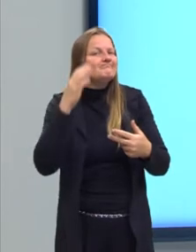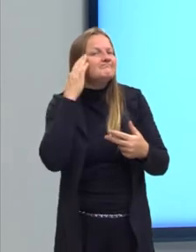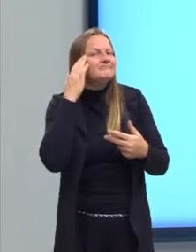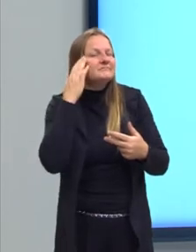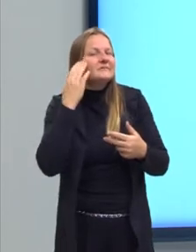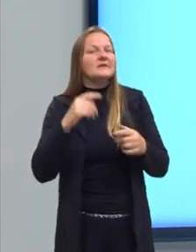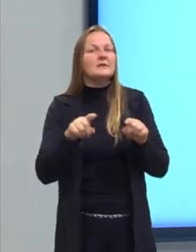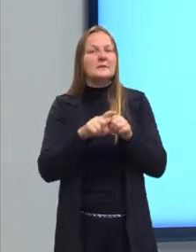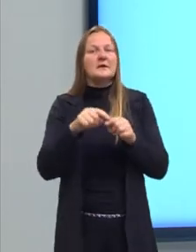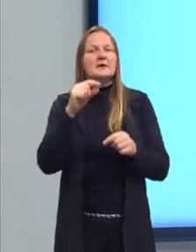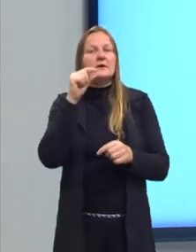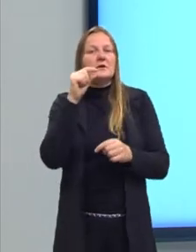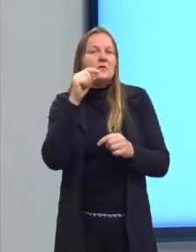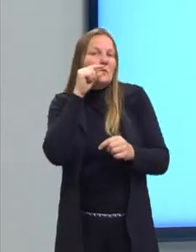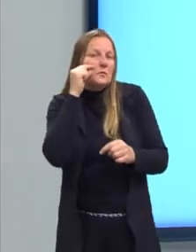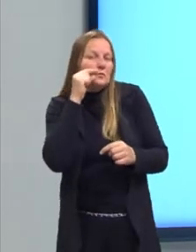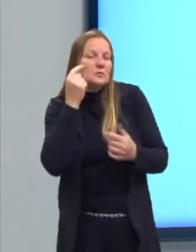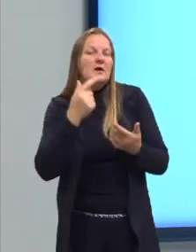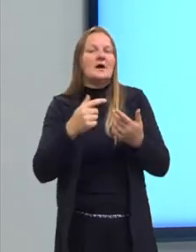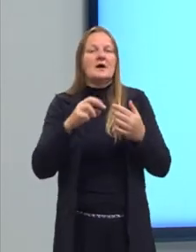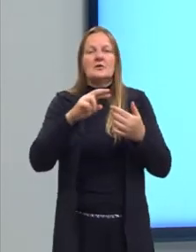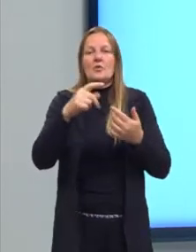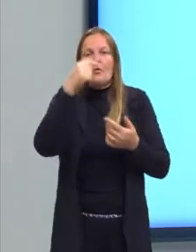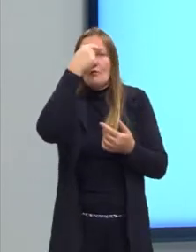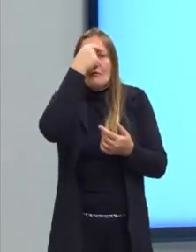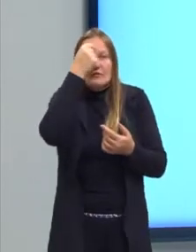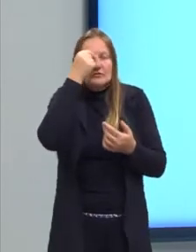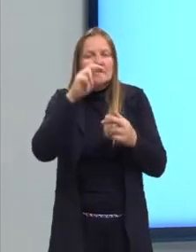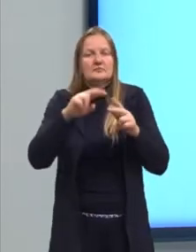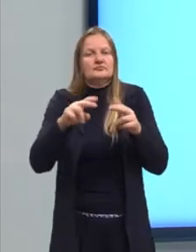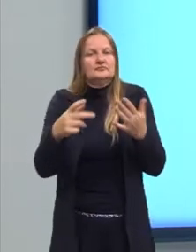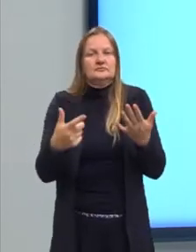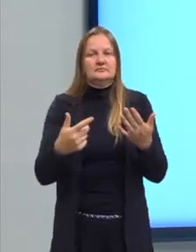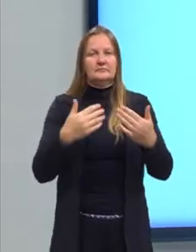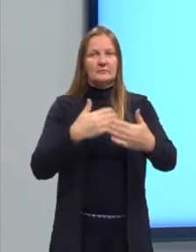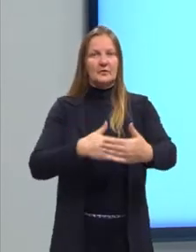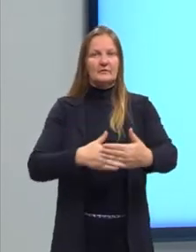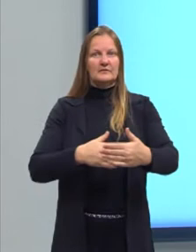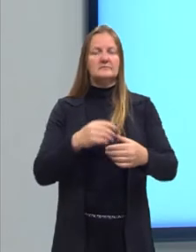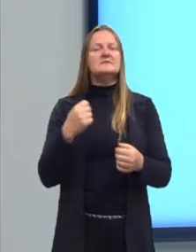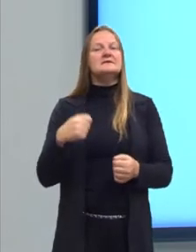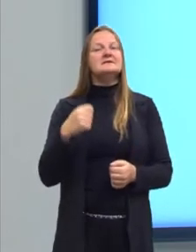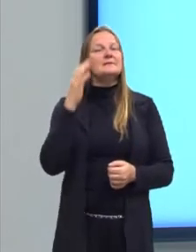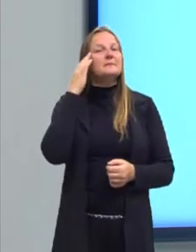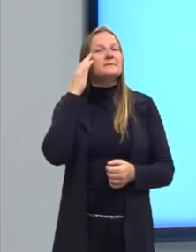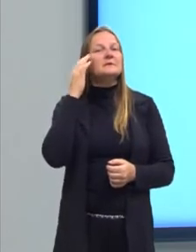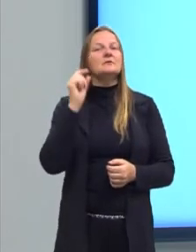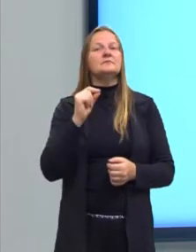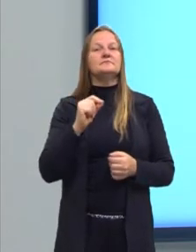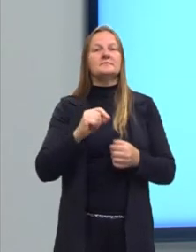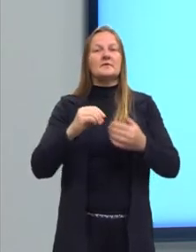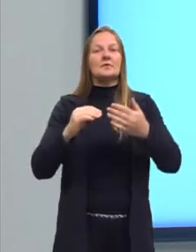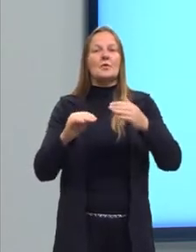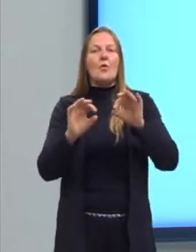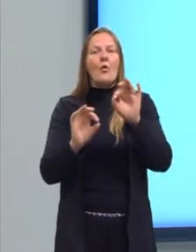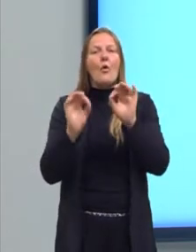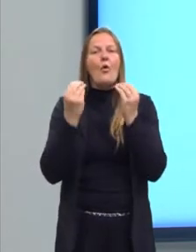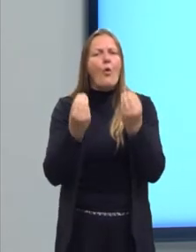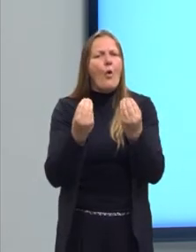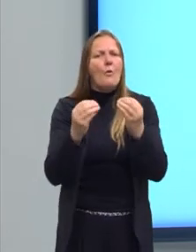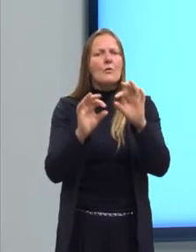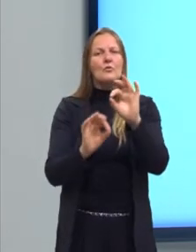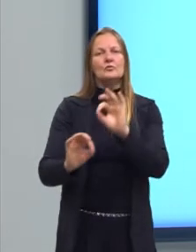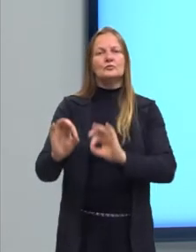caia a Biologia, né? De vestibular ou de alguma universidade. Bom, preciso ter em mente os níveis de organização